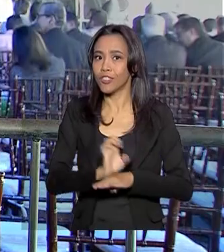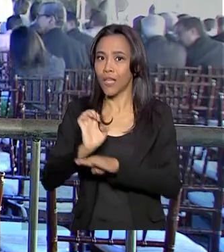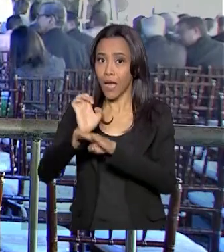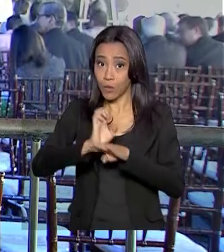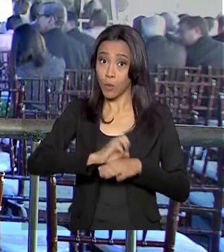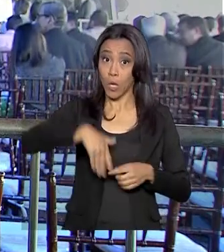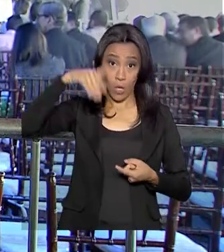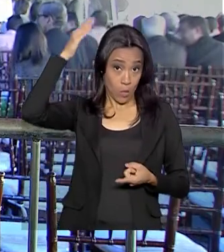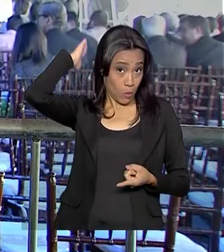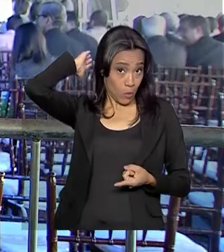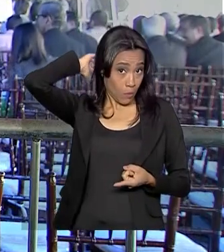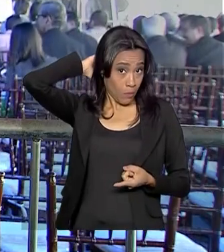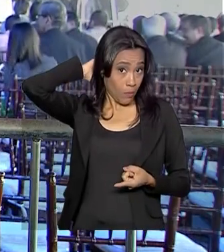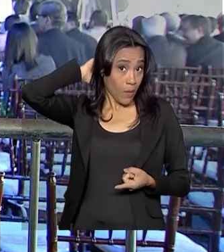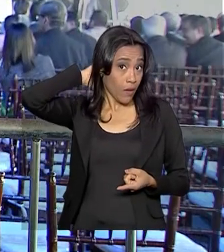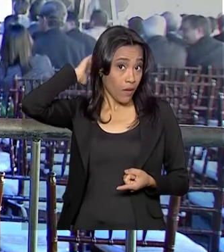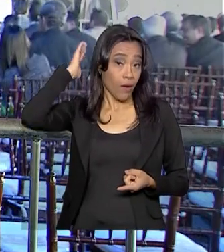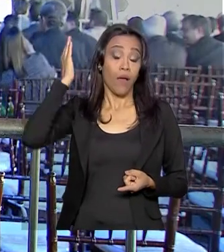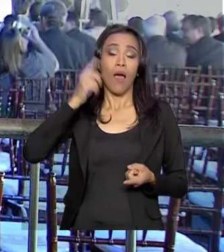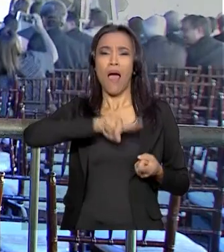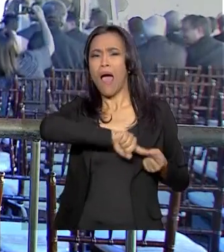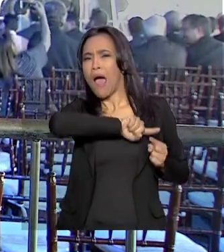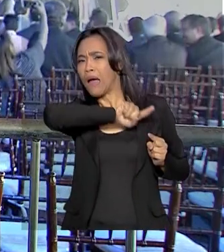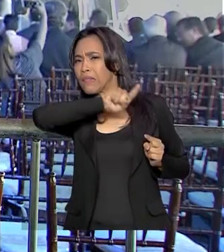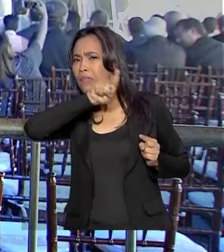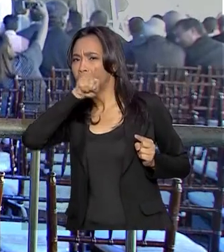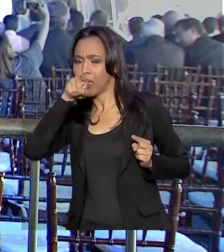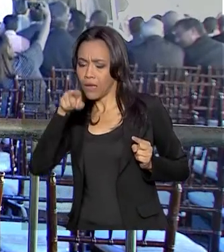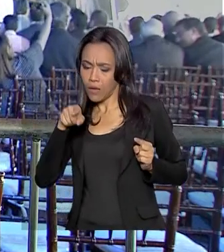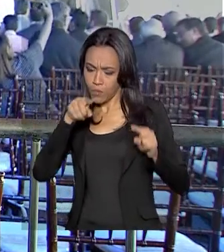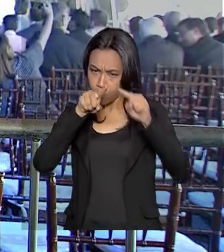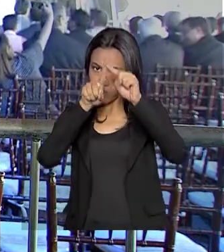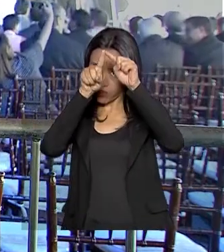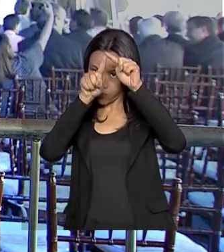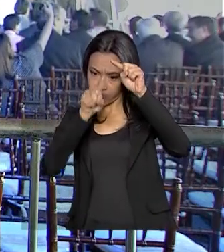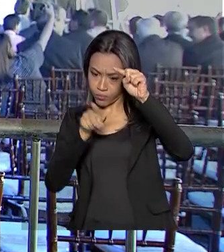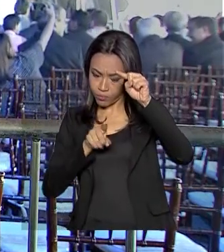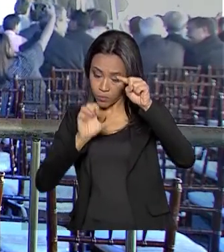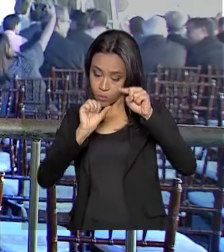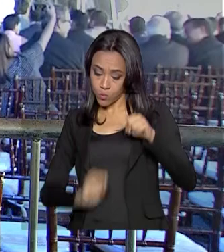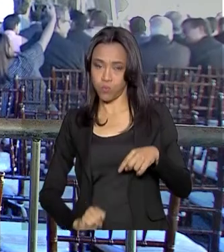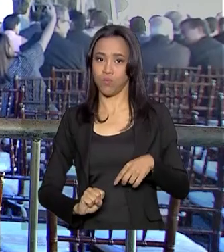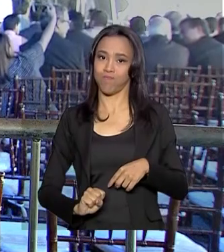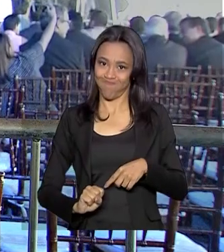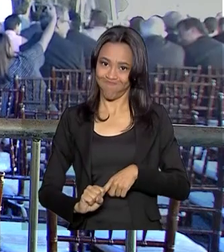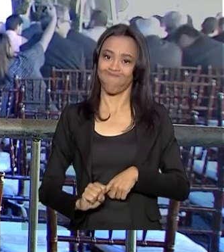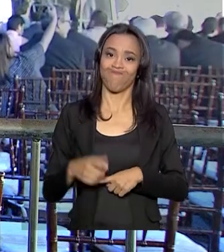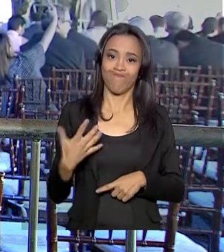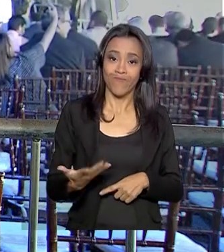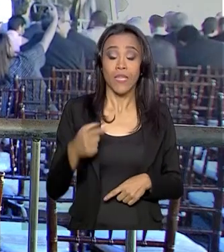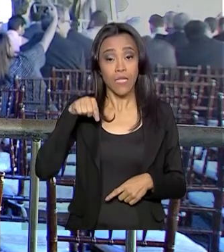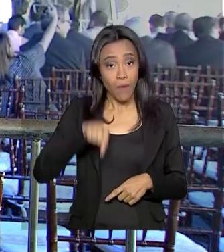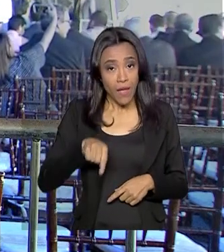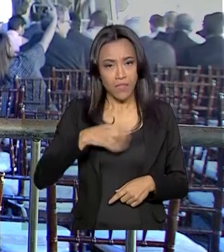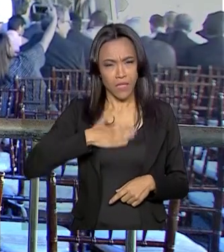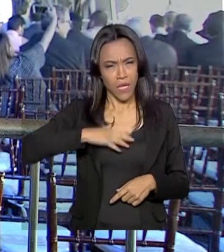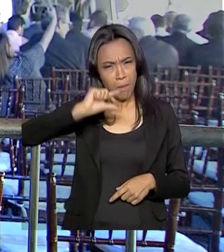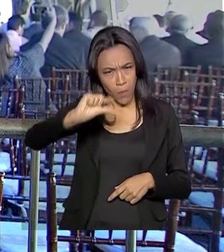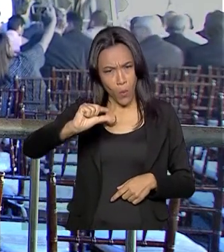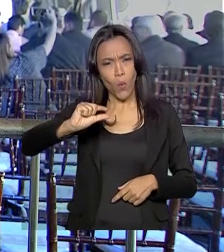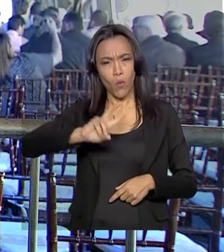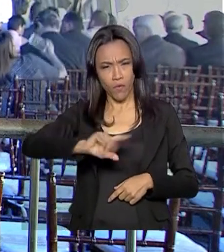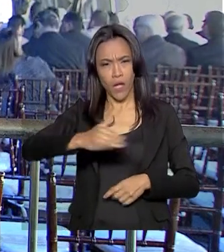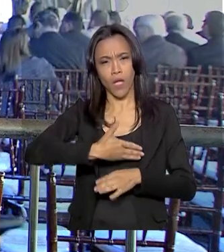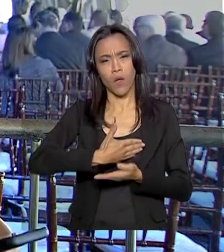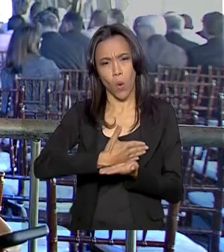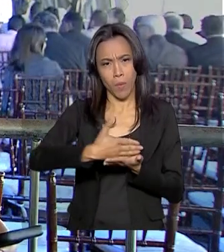até o Rio Grande do Sul. A cerimônia de assinatura de concessão desse trecho central da Ferrovia Norte-Sul começa daqui a pouquinho, às 10